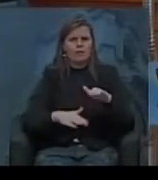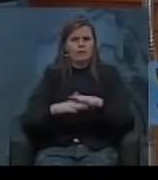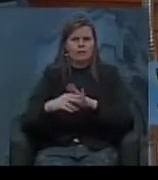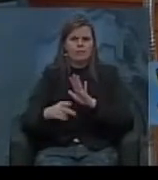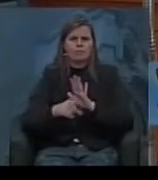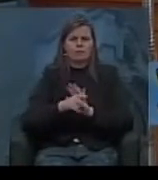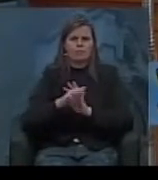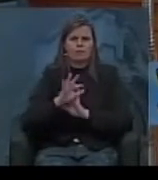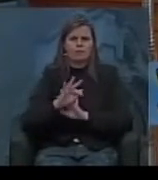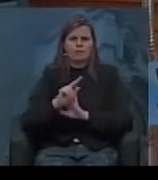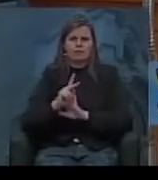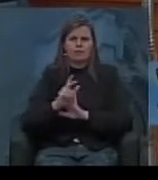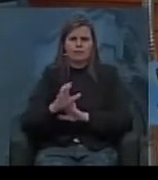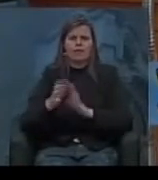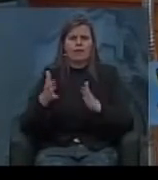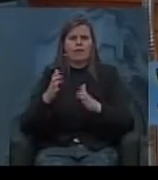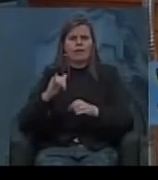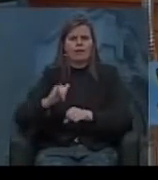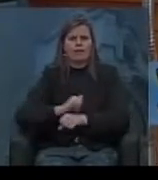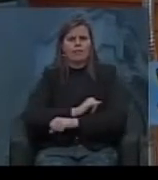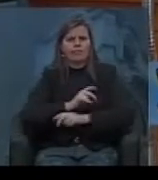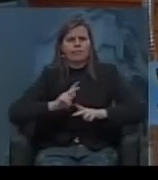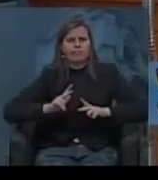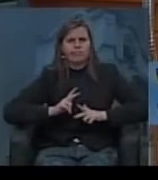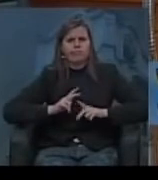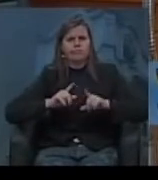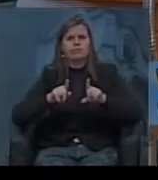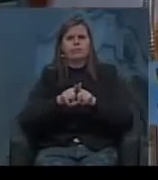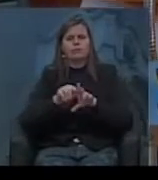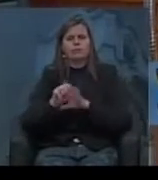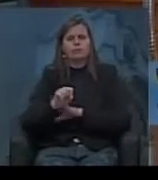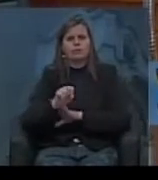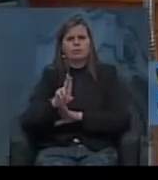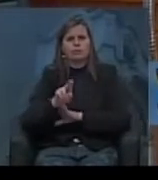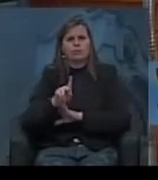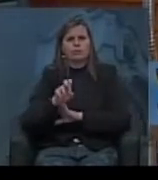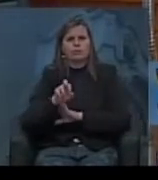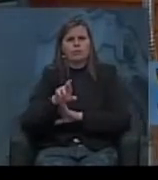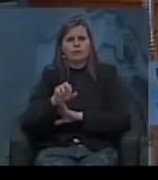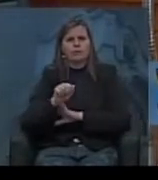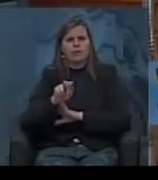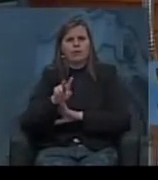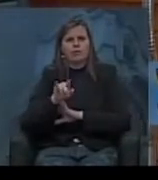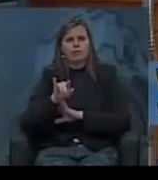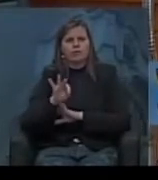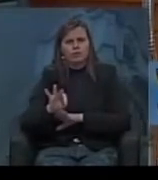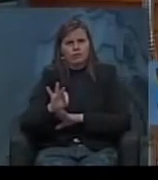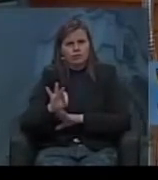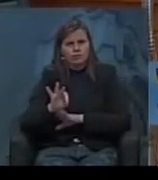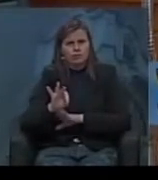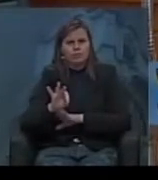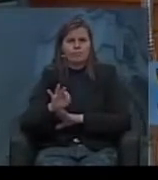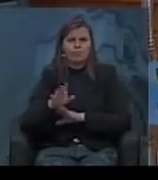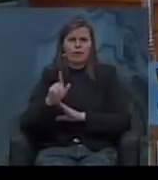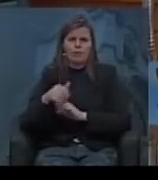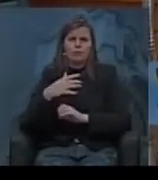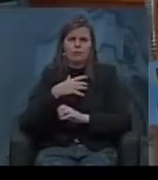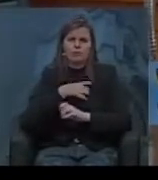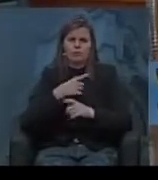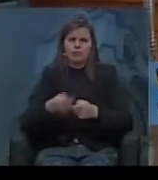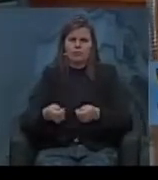Cardoso a privatização dos aeroportos a política de superávit primário que digo aos estudantes é uma forma de economizar